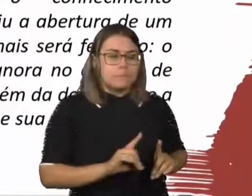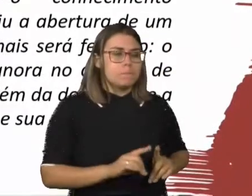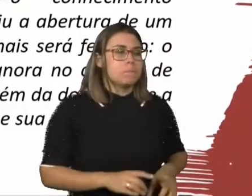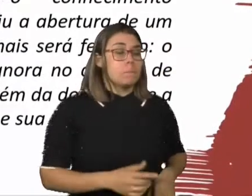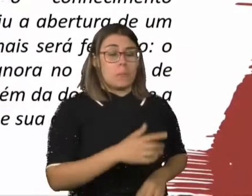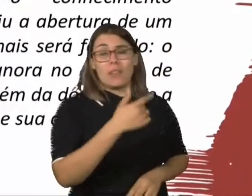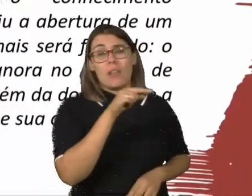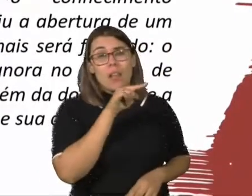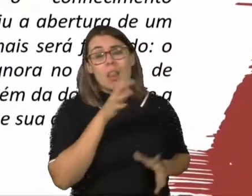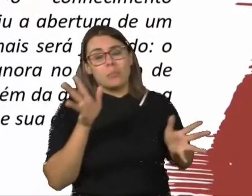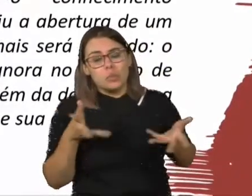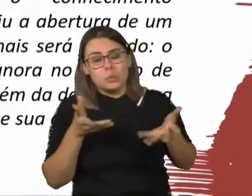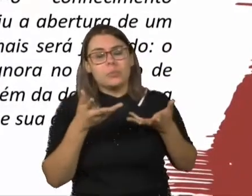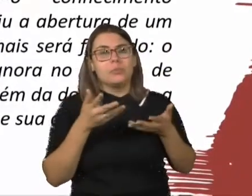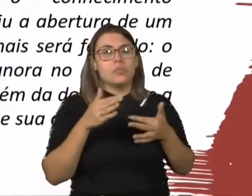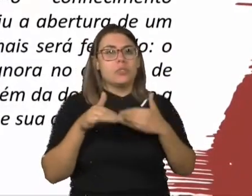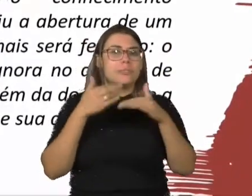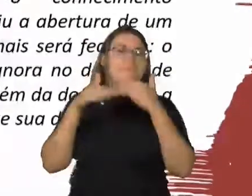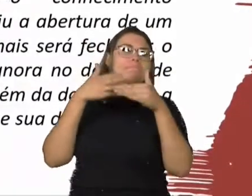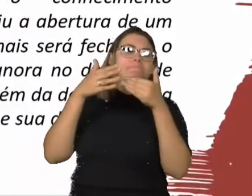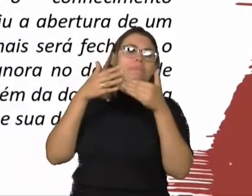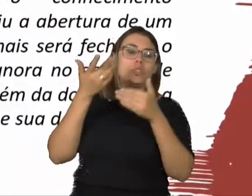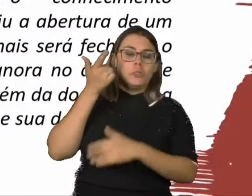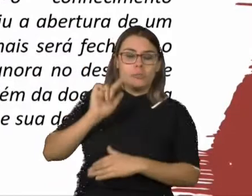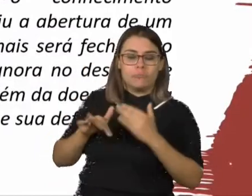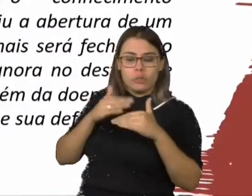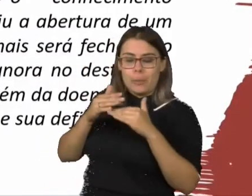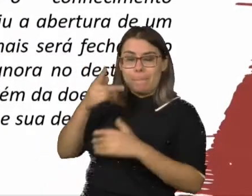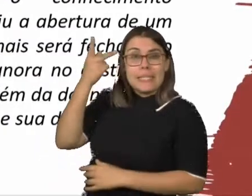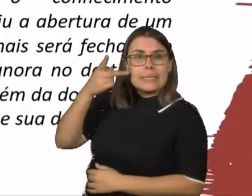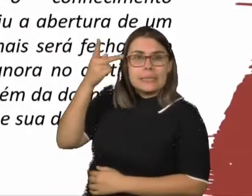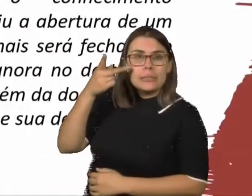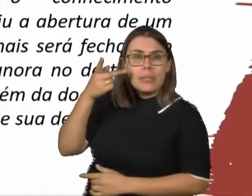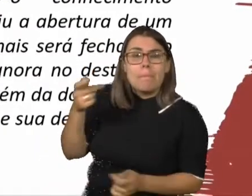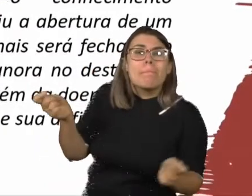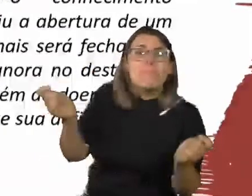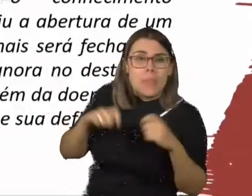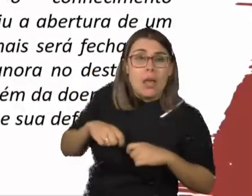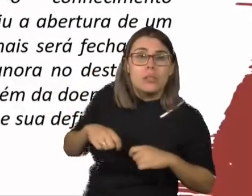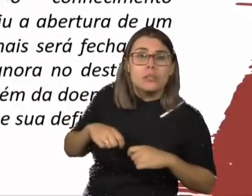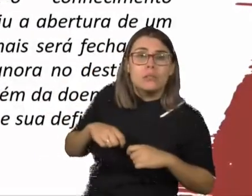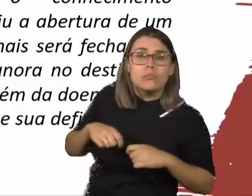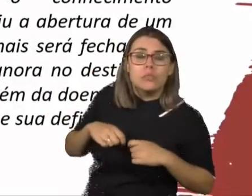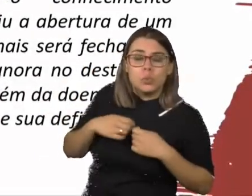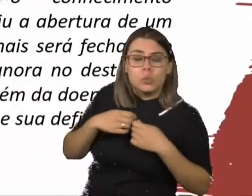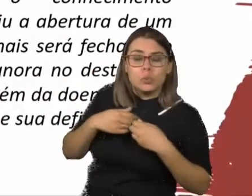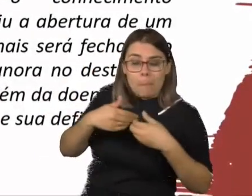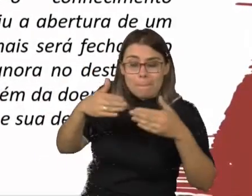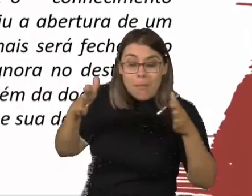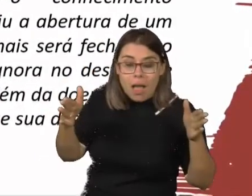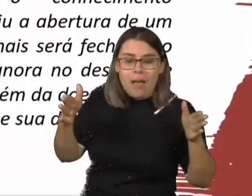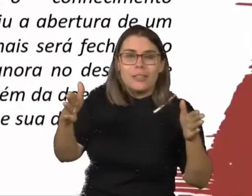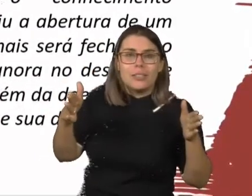dificuldades do desenvolvimento infantil, alicerçada sobre o conhecimento psicanalítico, permitiu a abertura de um espaço que nunca